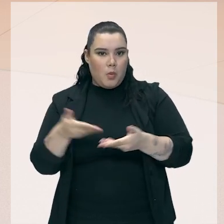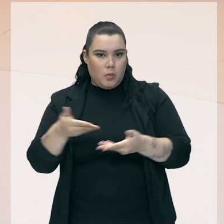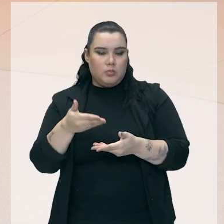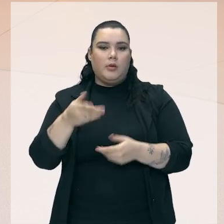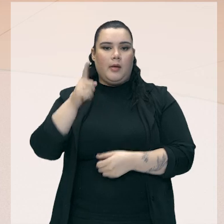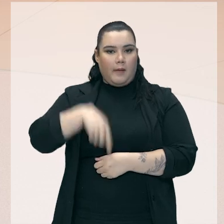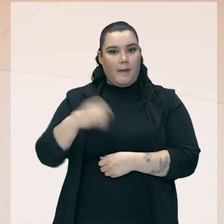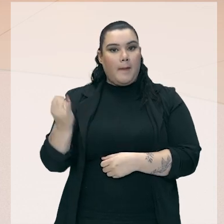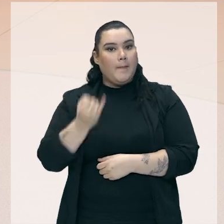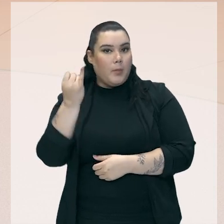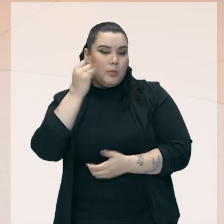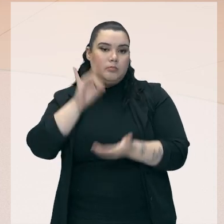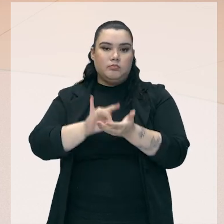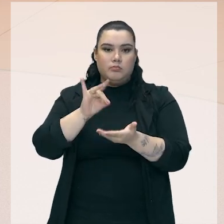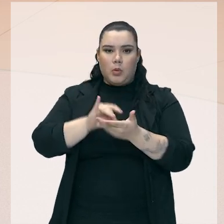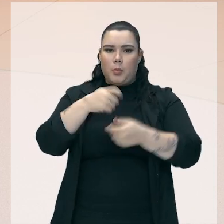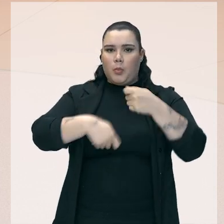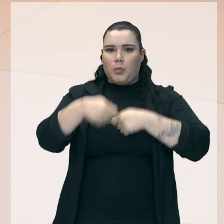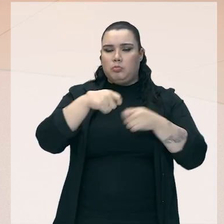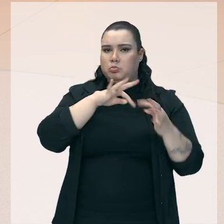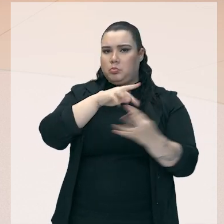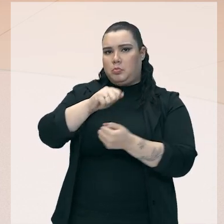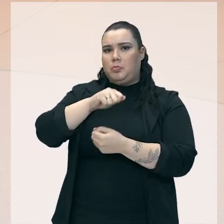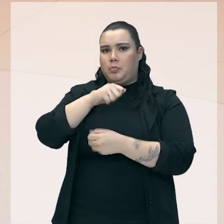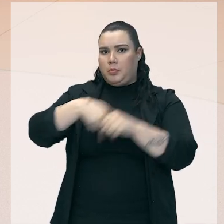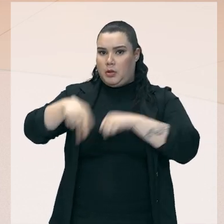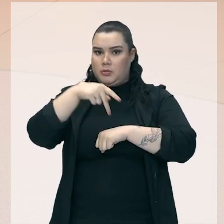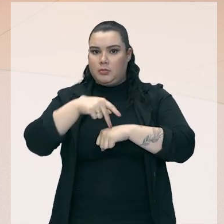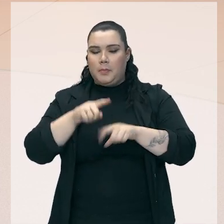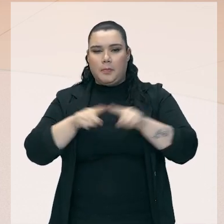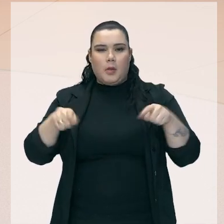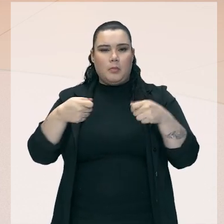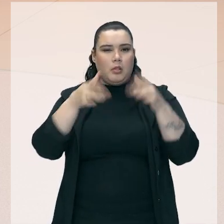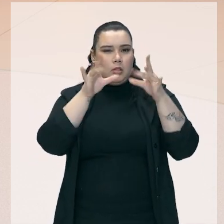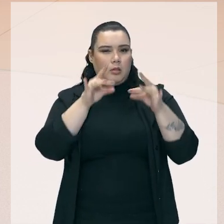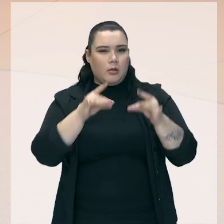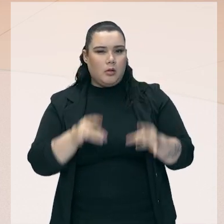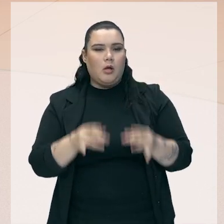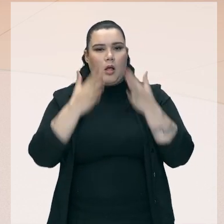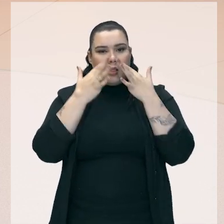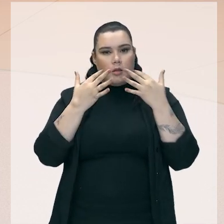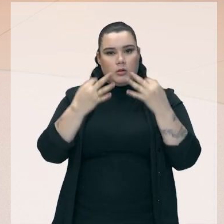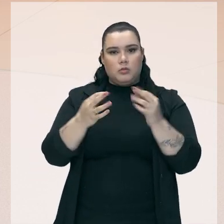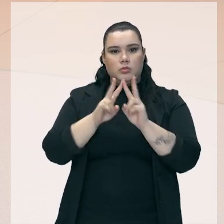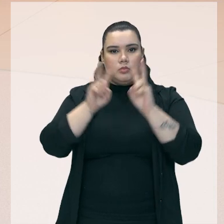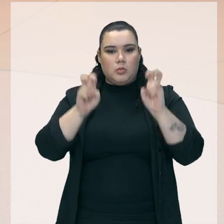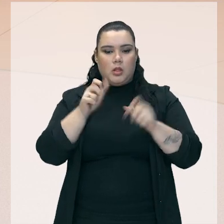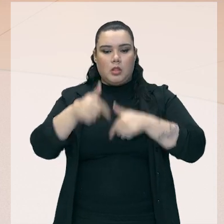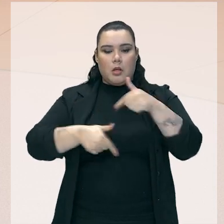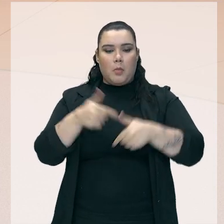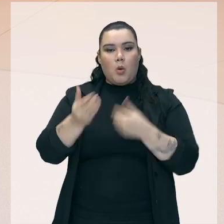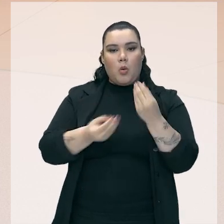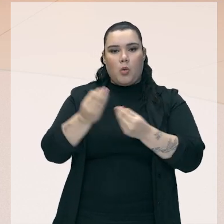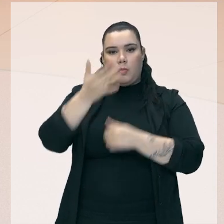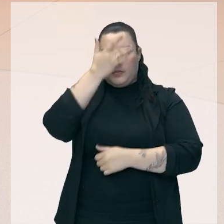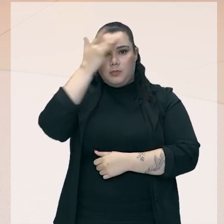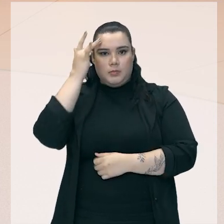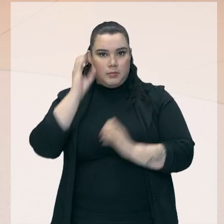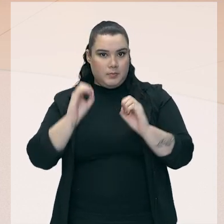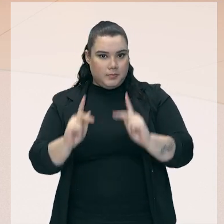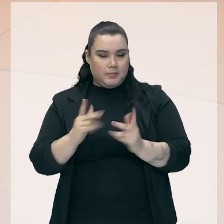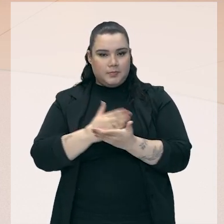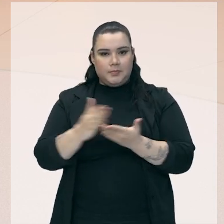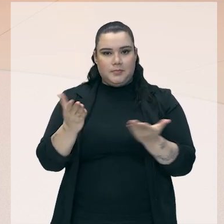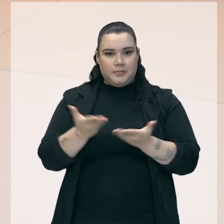é muito importante para a economia de qualquer país, mas a gente precisa dar uma olhada com um pouquinho mais de atenção sobre como essas pessoas estão trabalhando. Então,